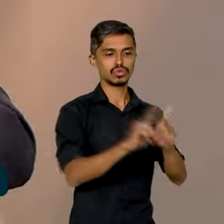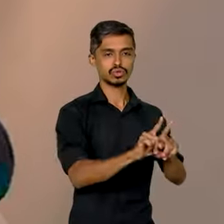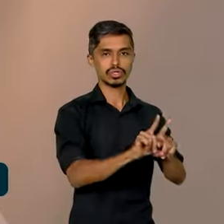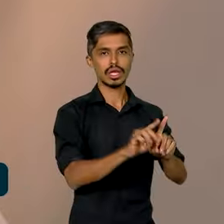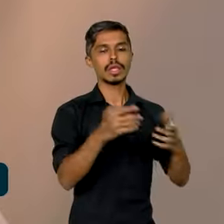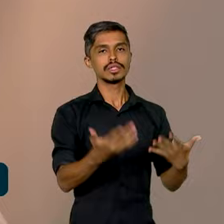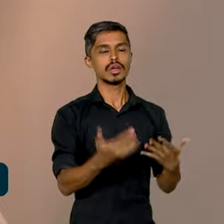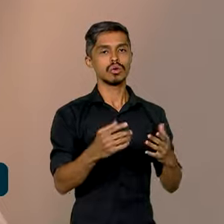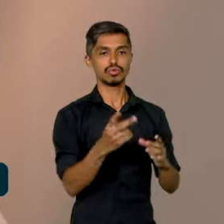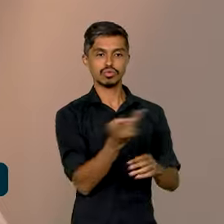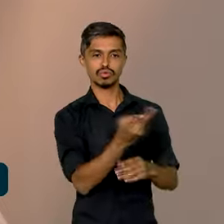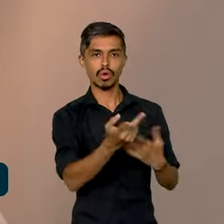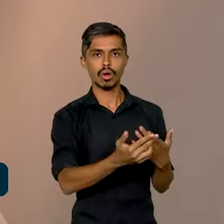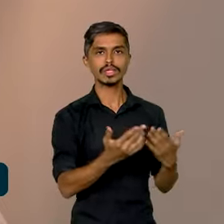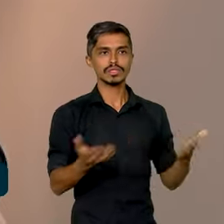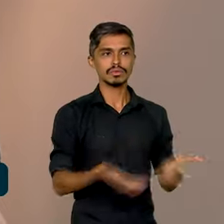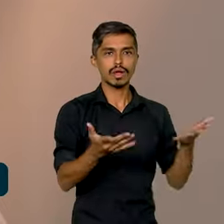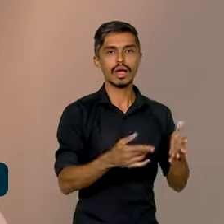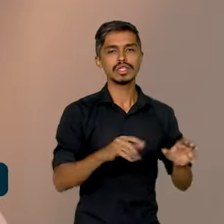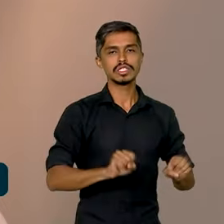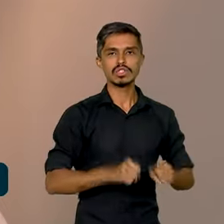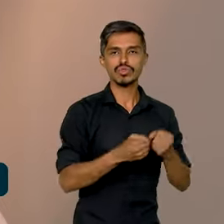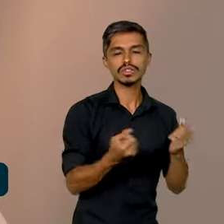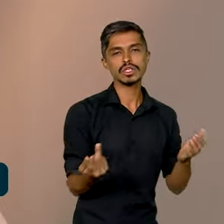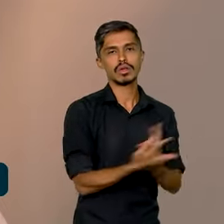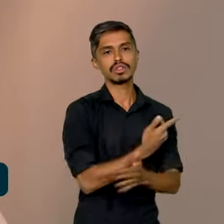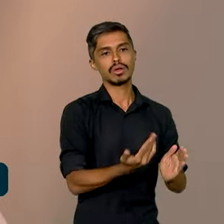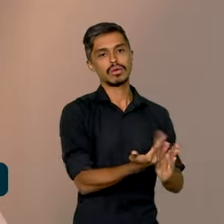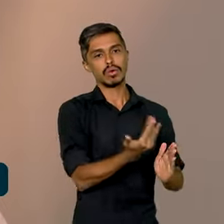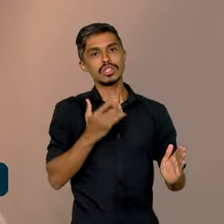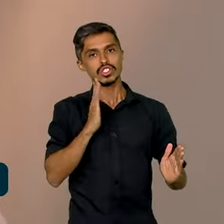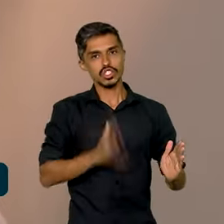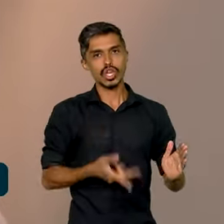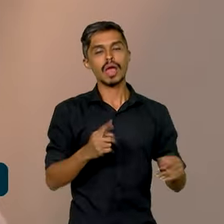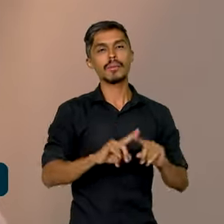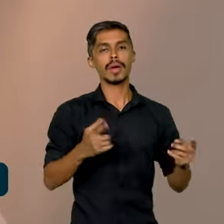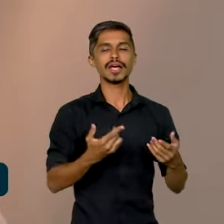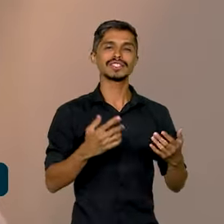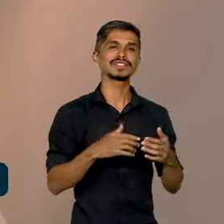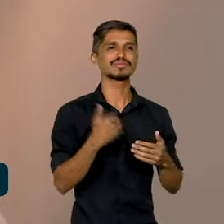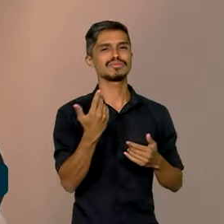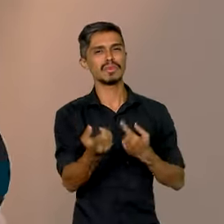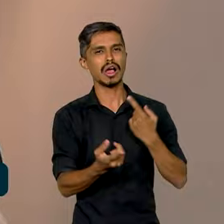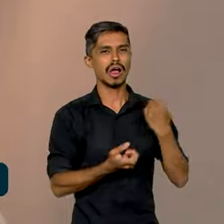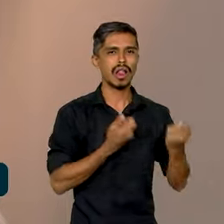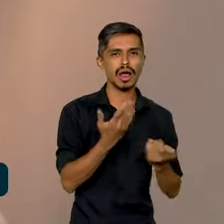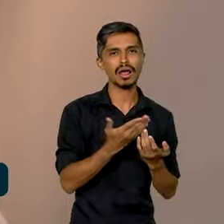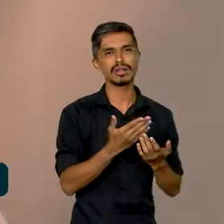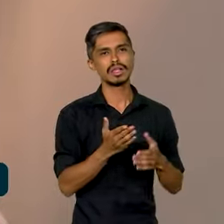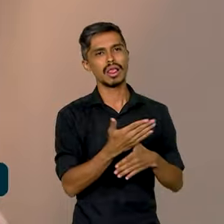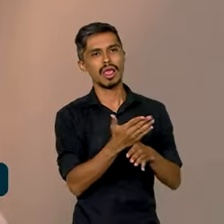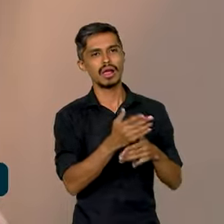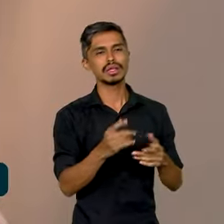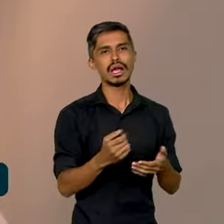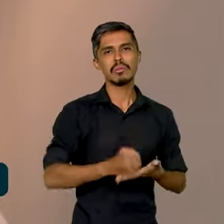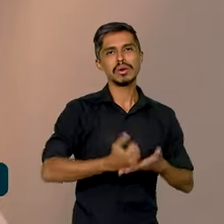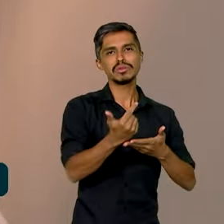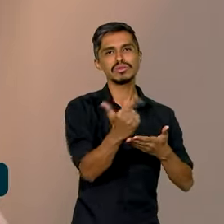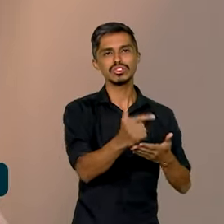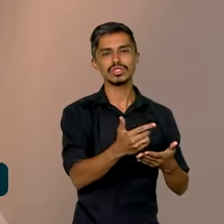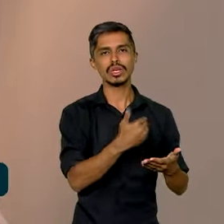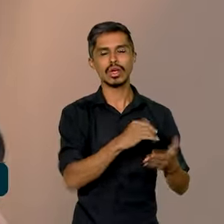para impulsionar iniciativas que já vinham sendo desenvolvidas, mas muitas vezes sem qualquer tipo de apoio